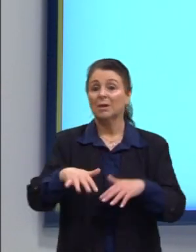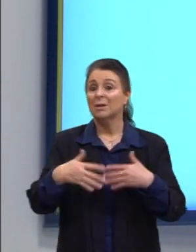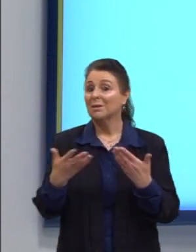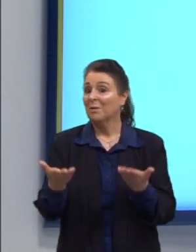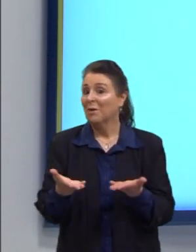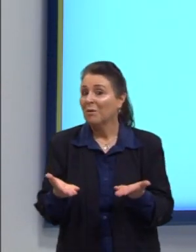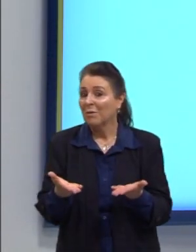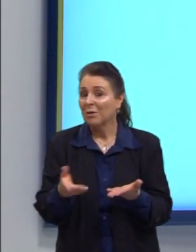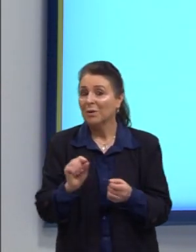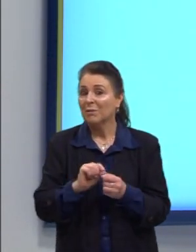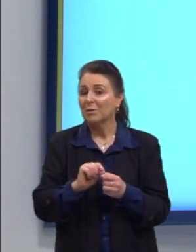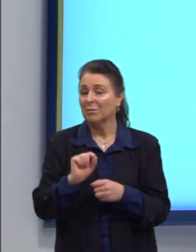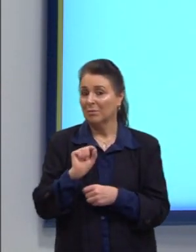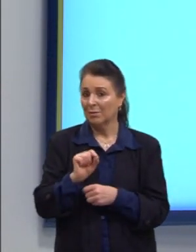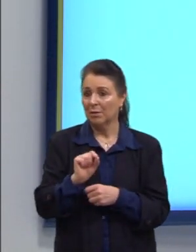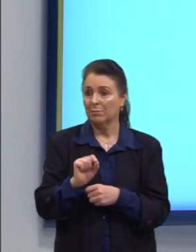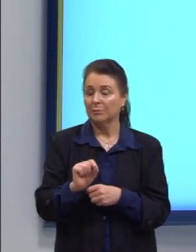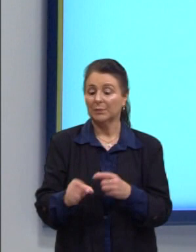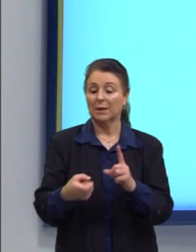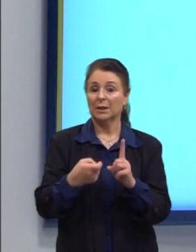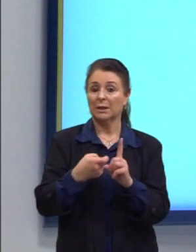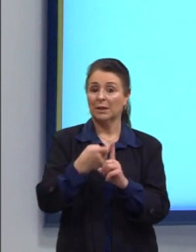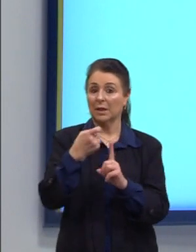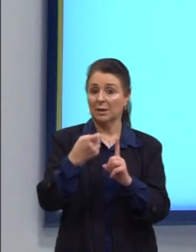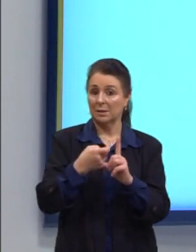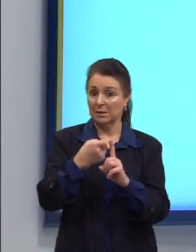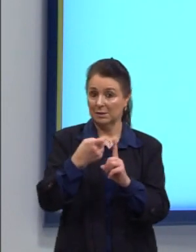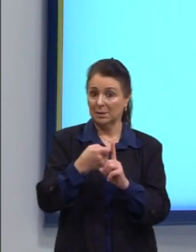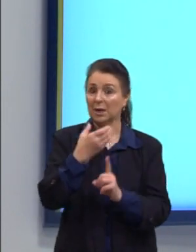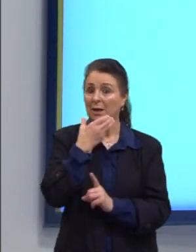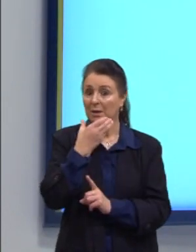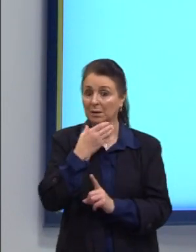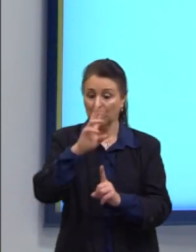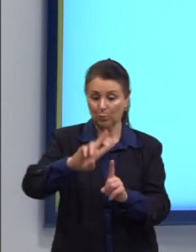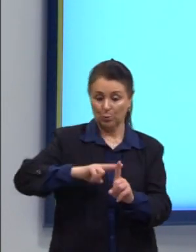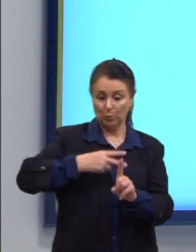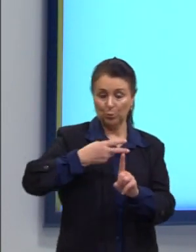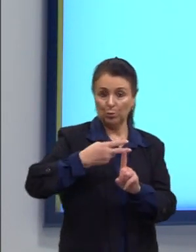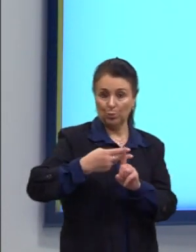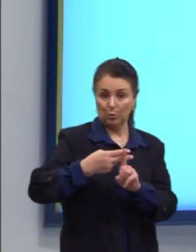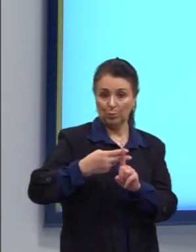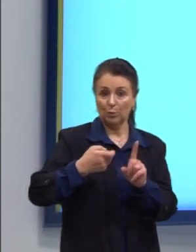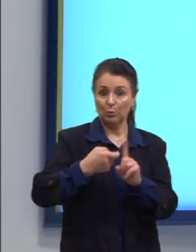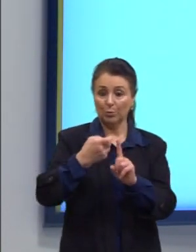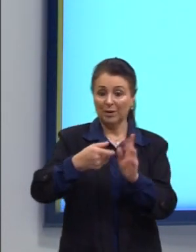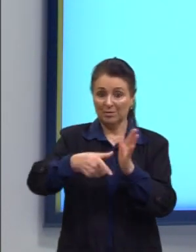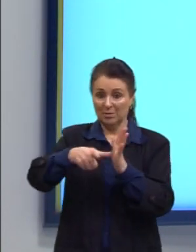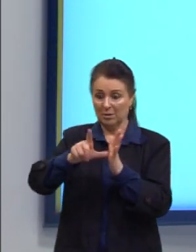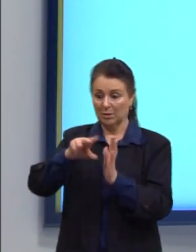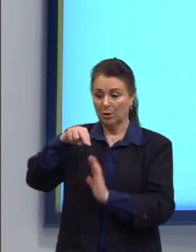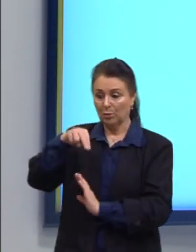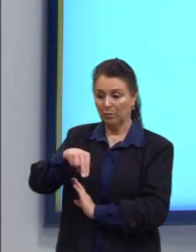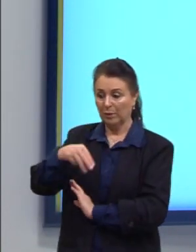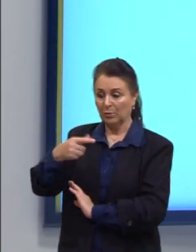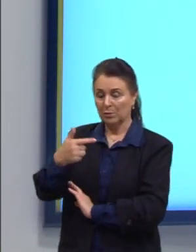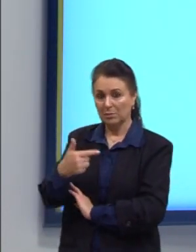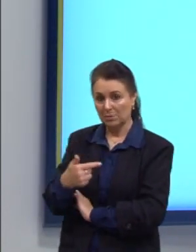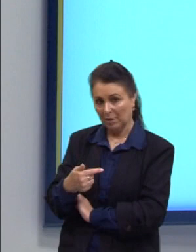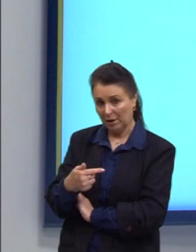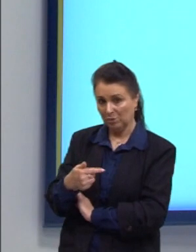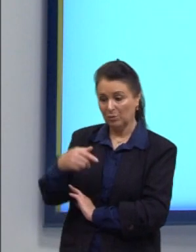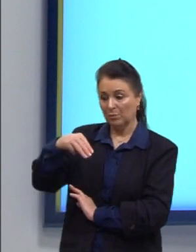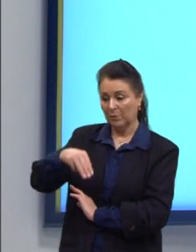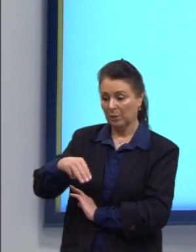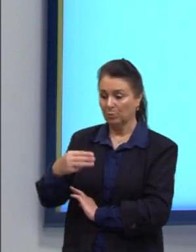agora, o que nós teríamos? Dezembro foi o dobro do mês anterior. Então, se novembro foi gasto 7 metros